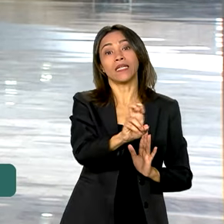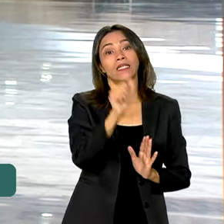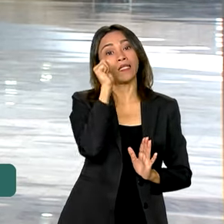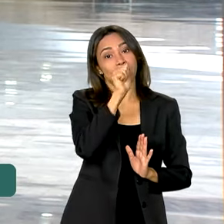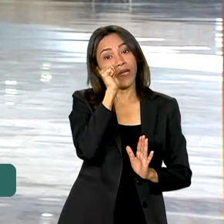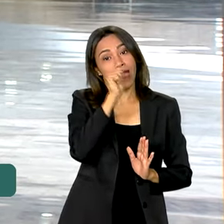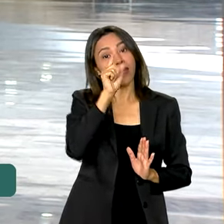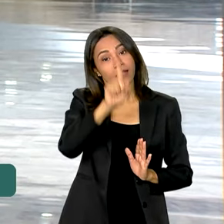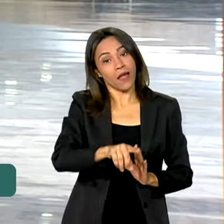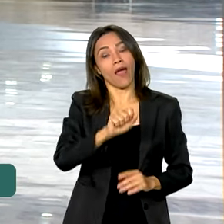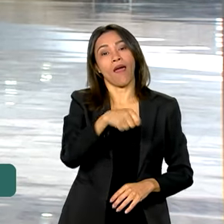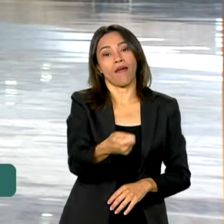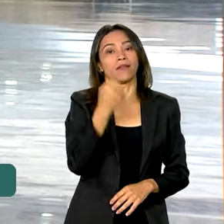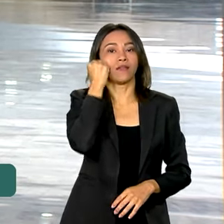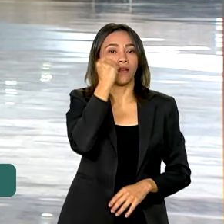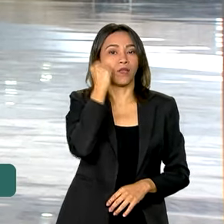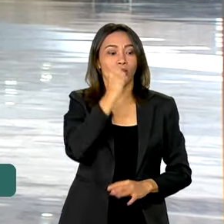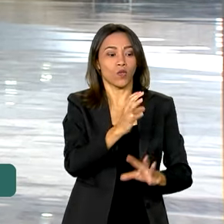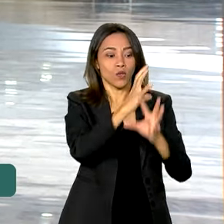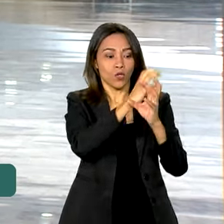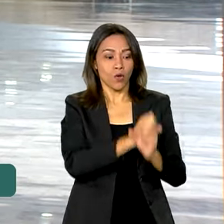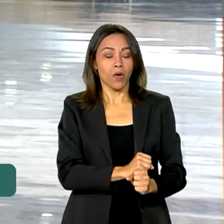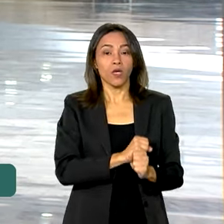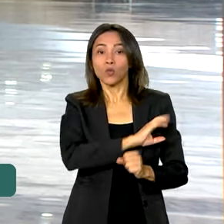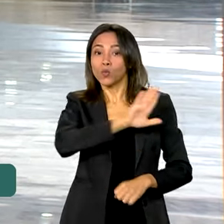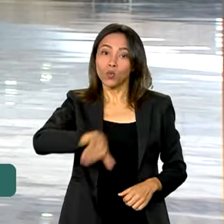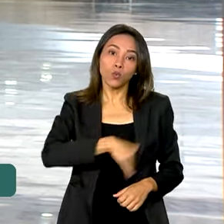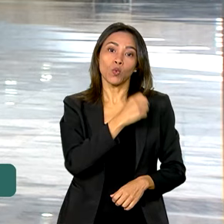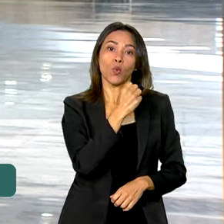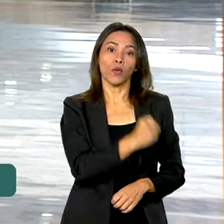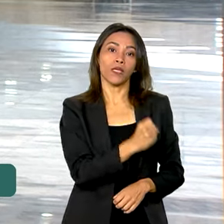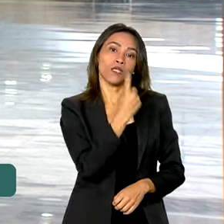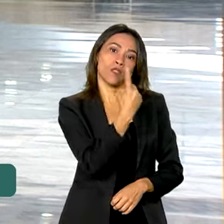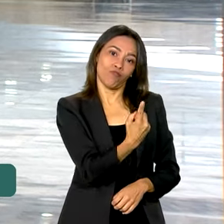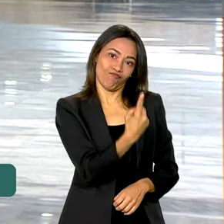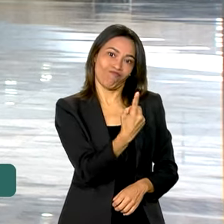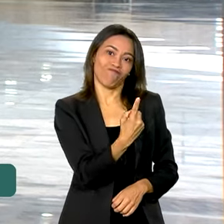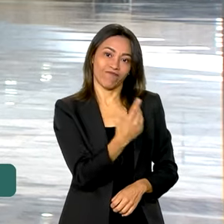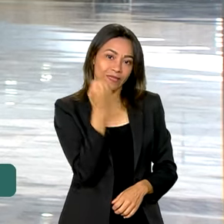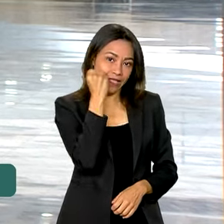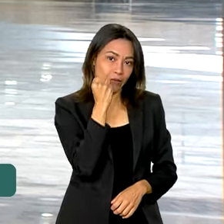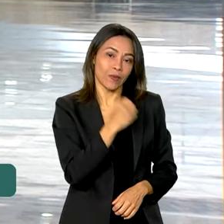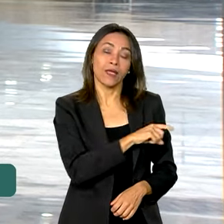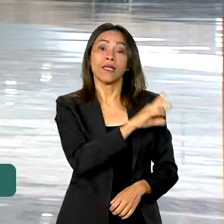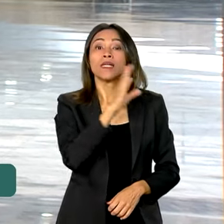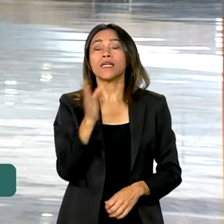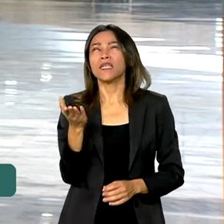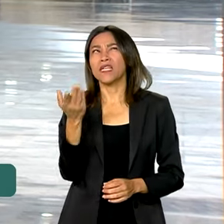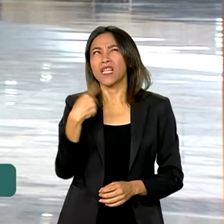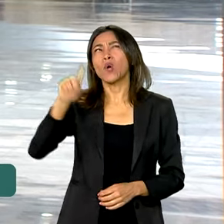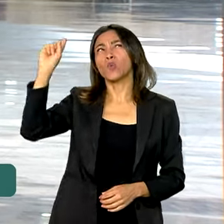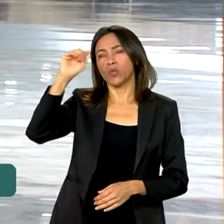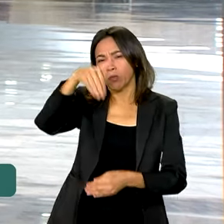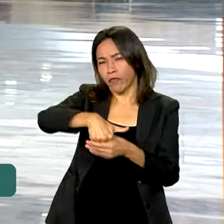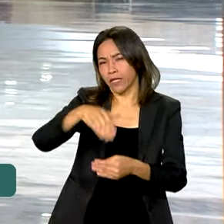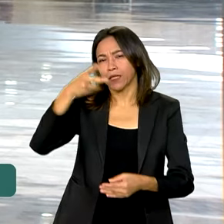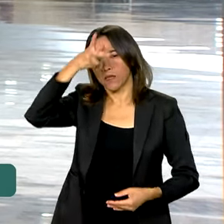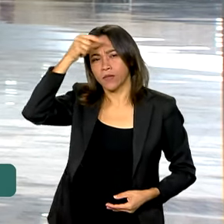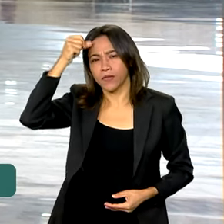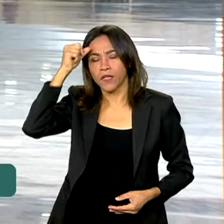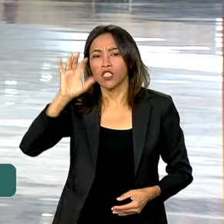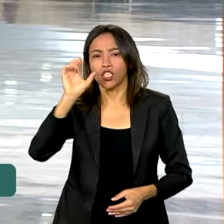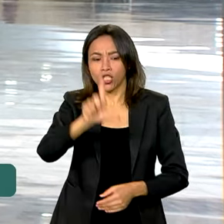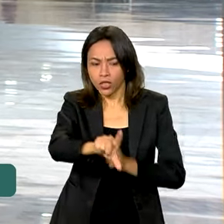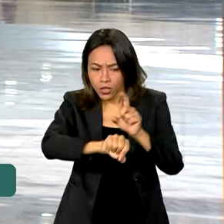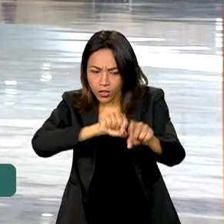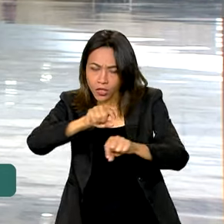espaço de senadoras, no total de 81 senadores. E nas cidades, na última eleição municipal, em 2020, foram eleitas